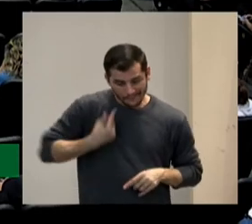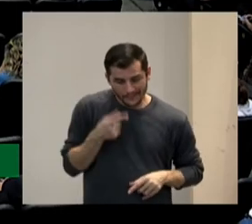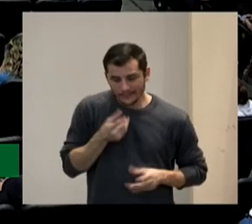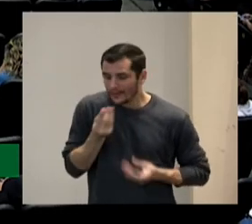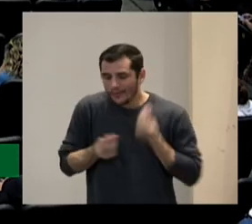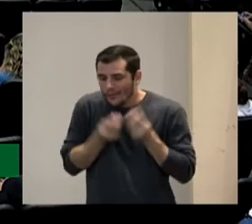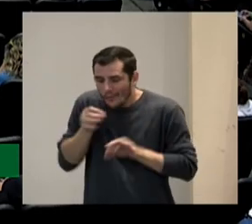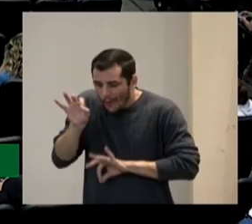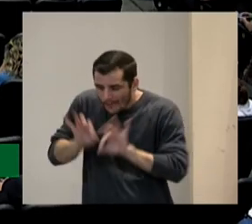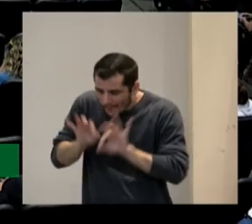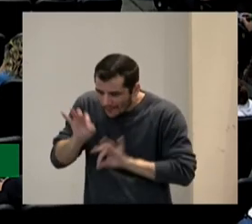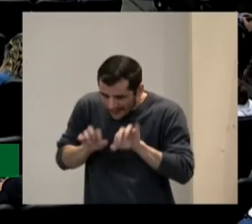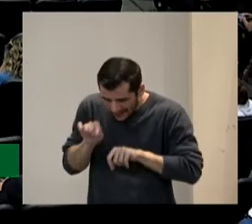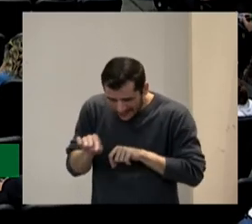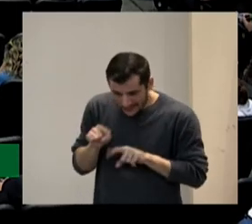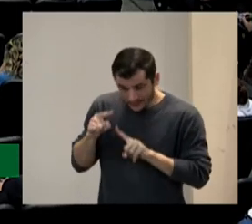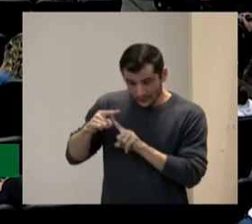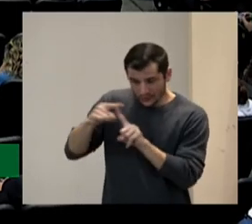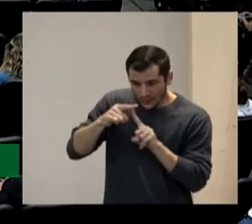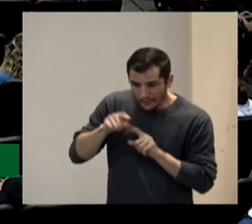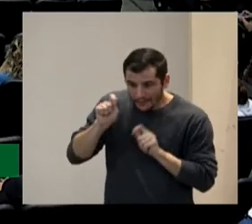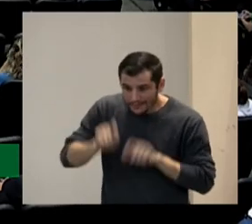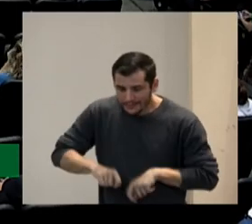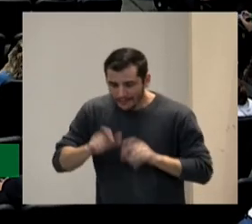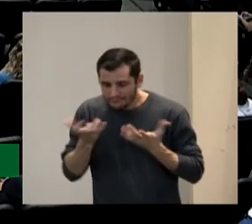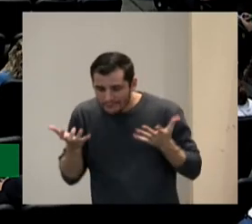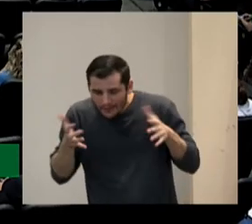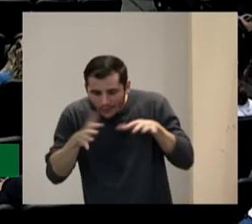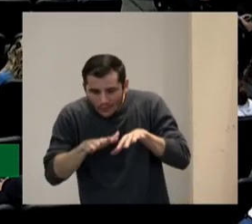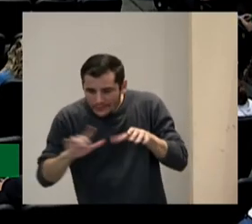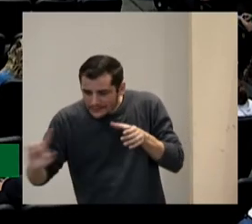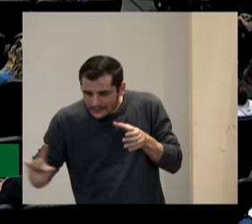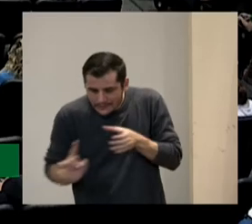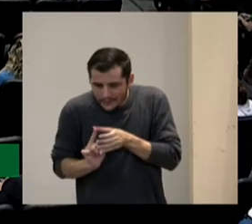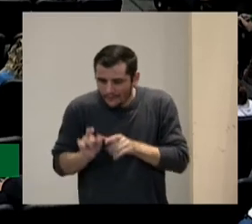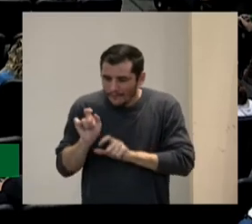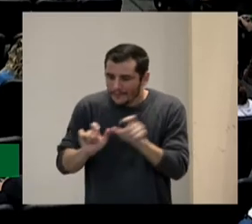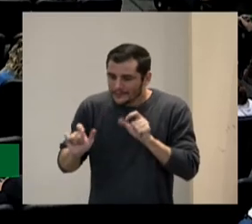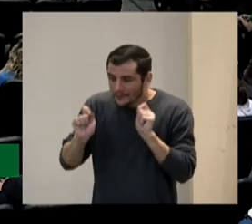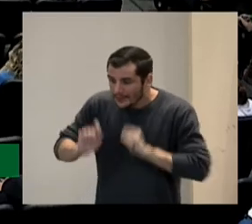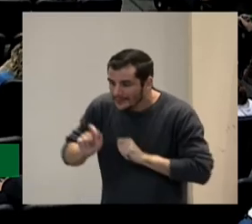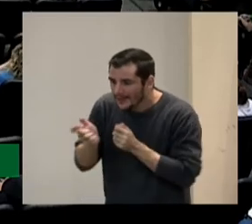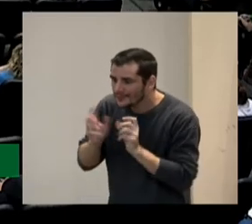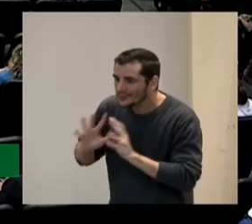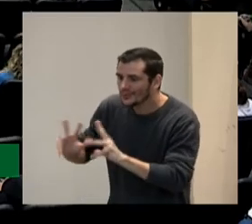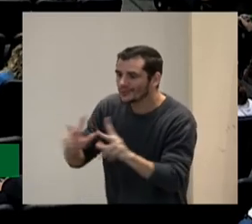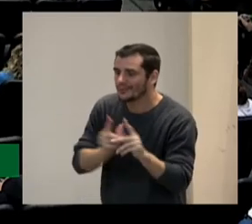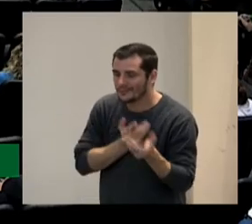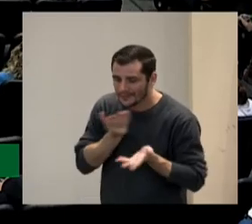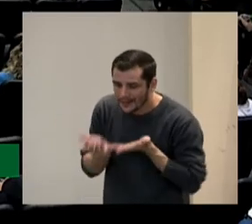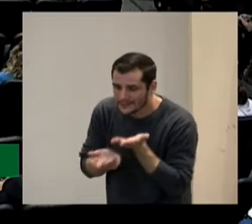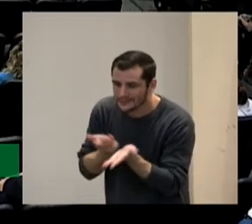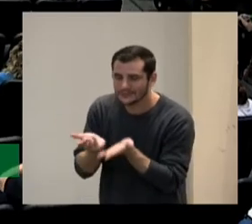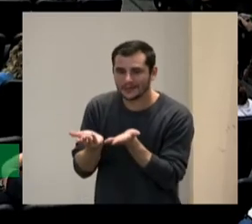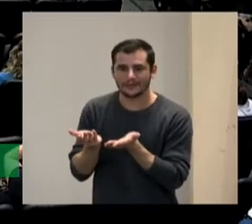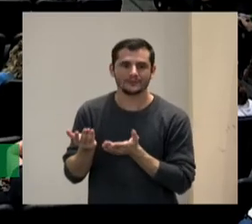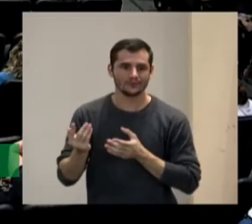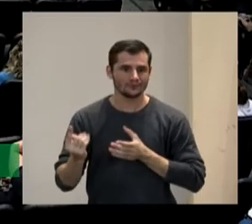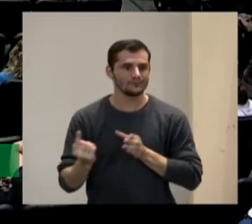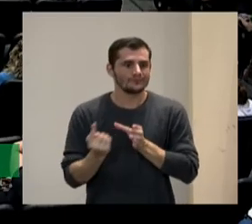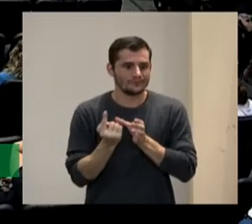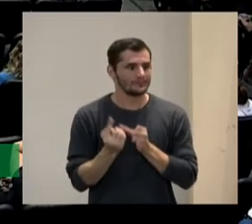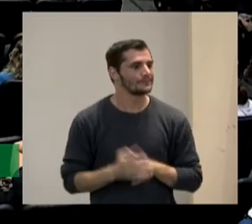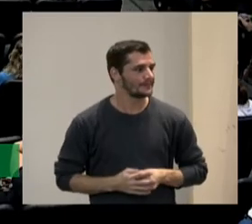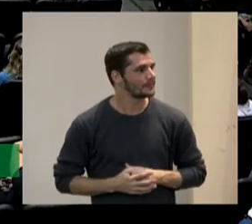de esta forma inclusiva de esta forma que consigamos atender a todos e estes